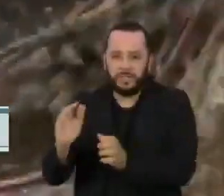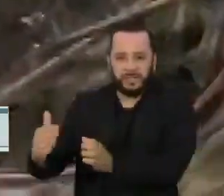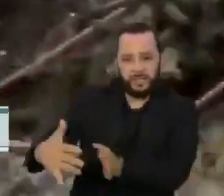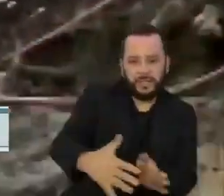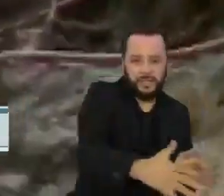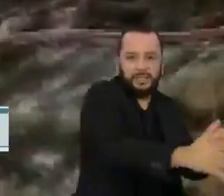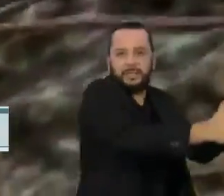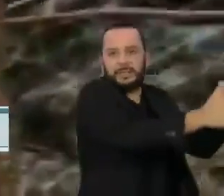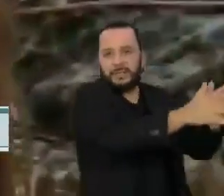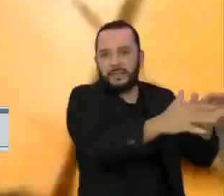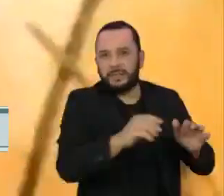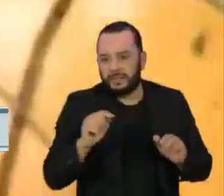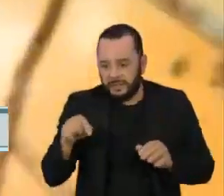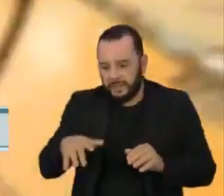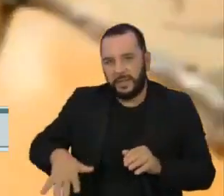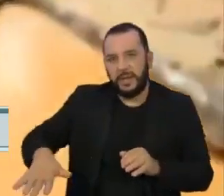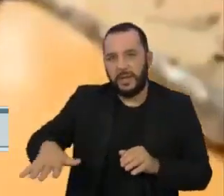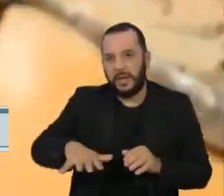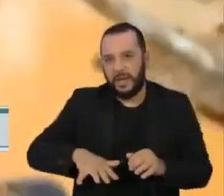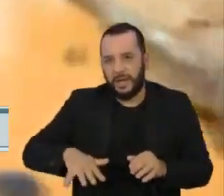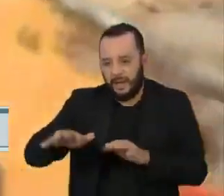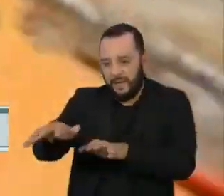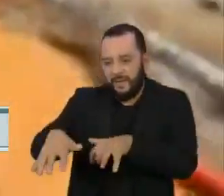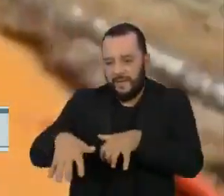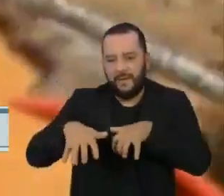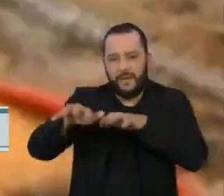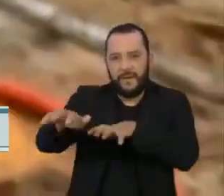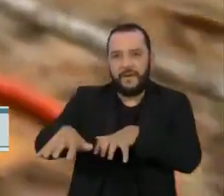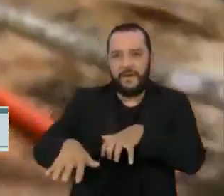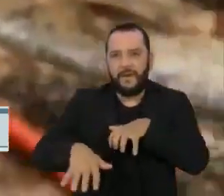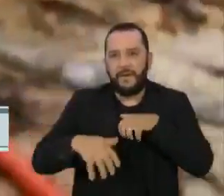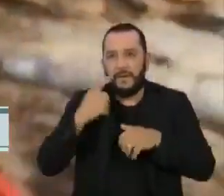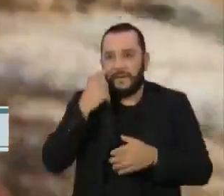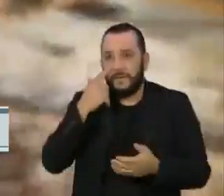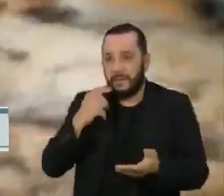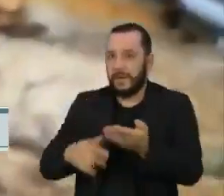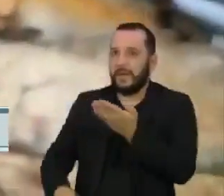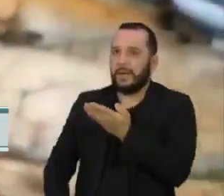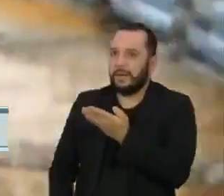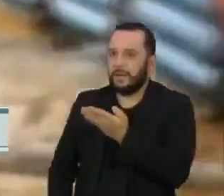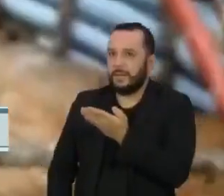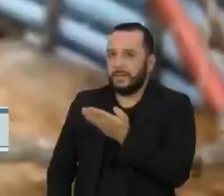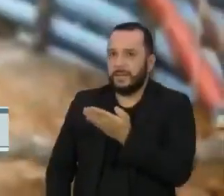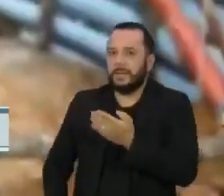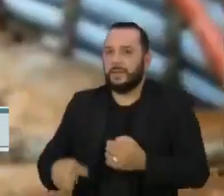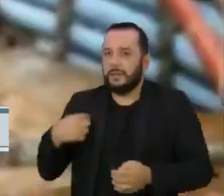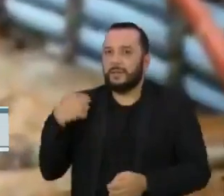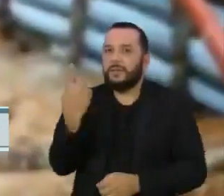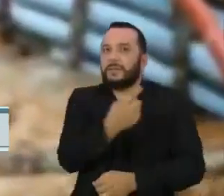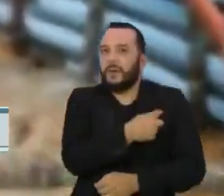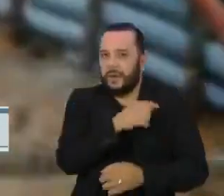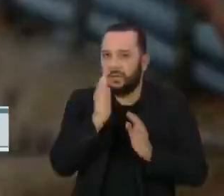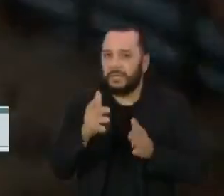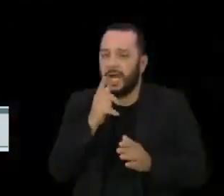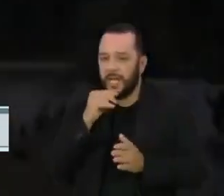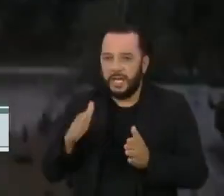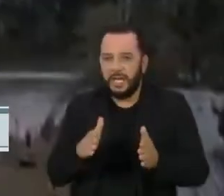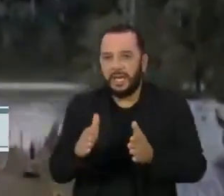fundo do leito natural. Olha aqui, onde sobe o rio. Aqui nós fizemos um abatador para desviar o rio.